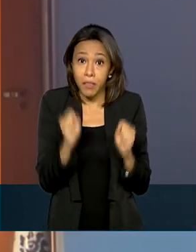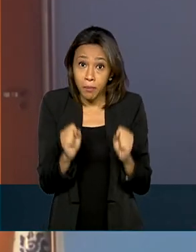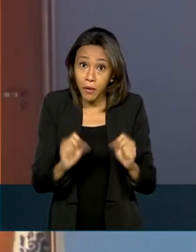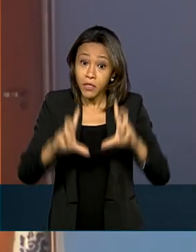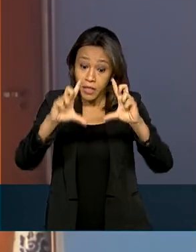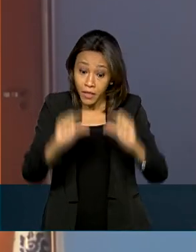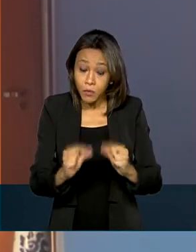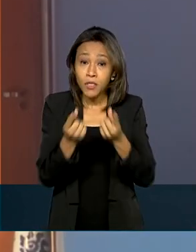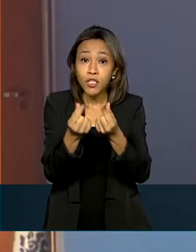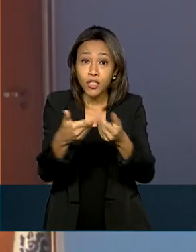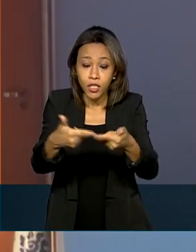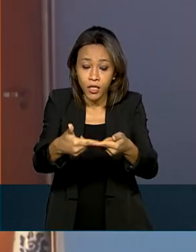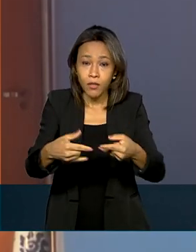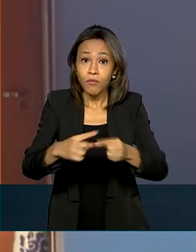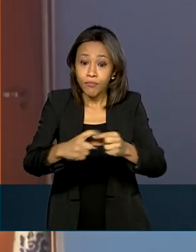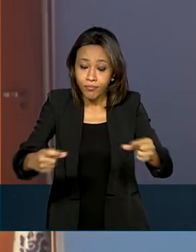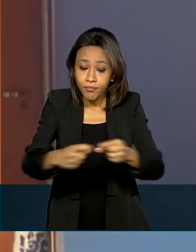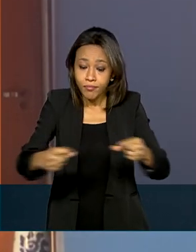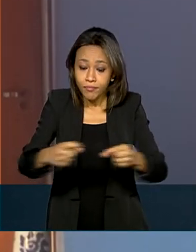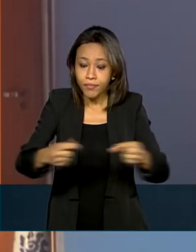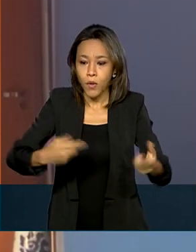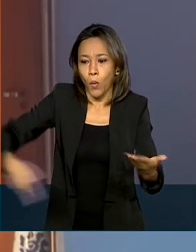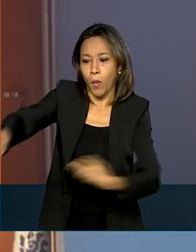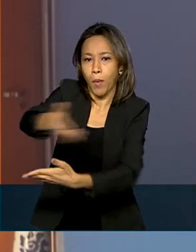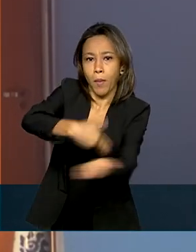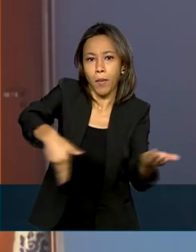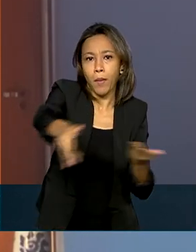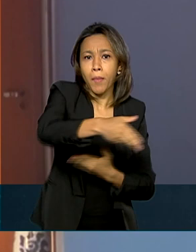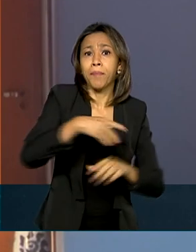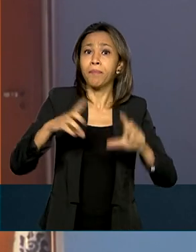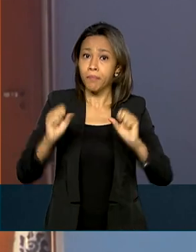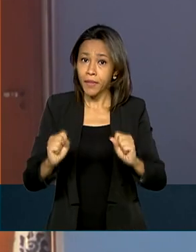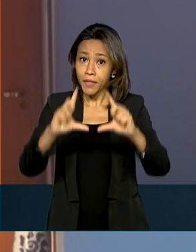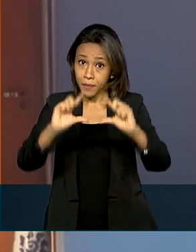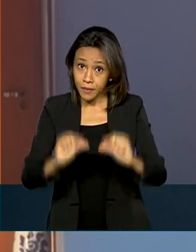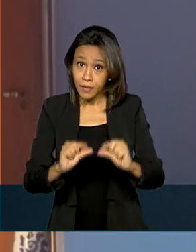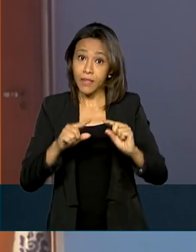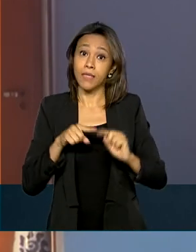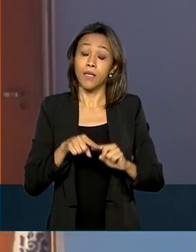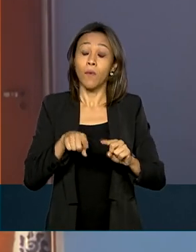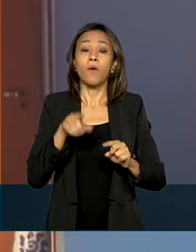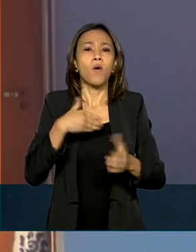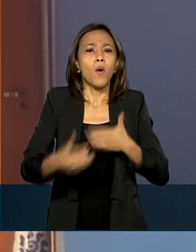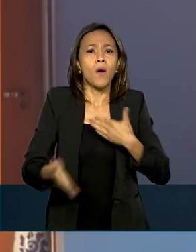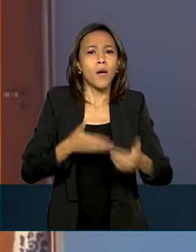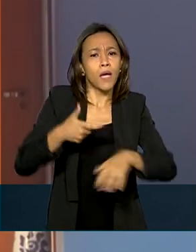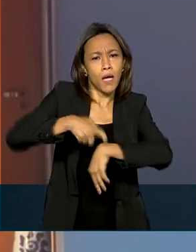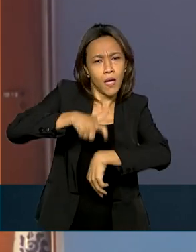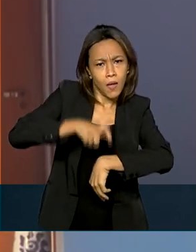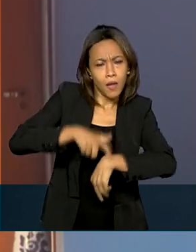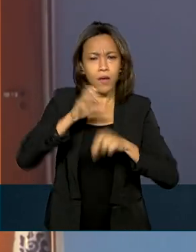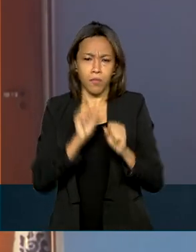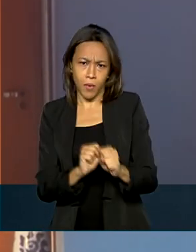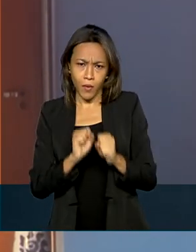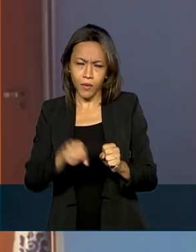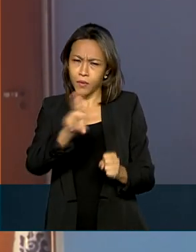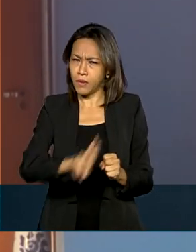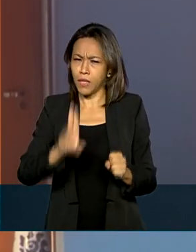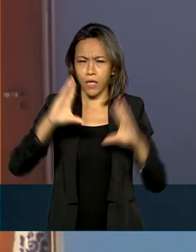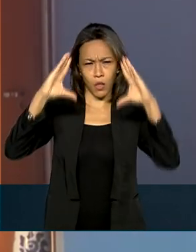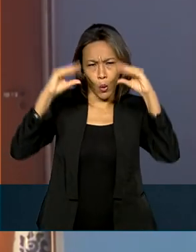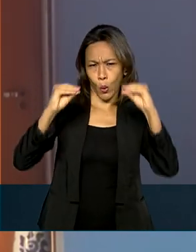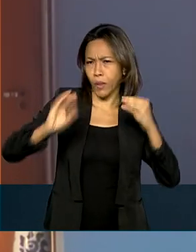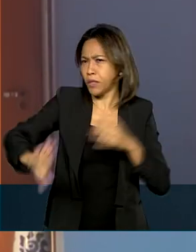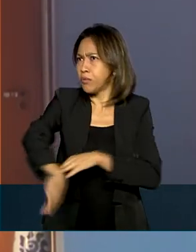de dinheiro em espécie no país. Com o novo sistema, as transações vão poder ser feitas a qualquer hora do dia ou da noite